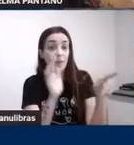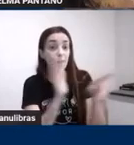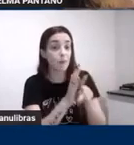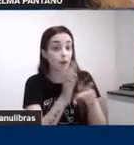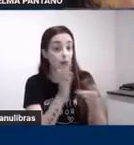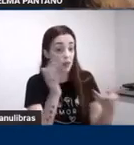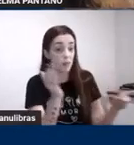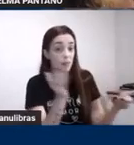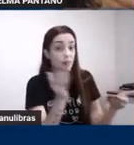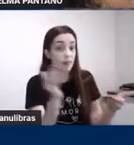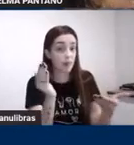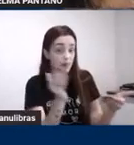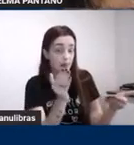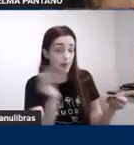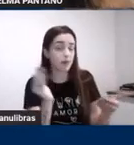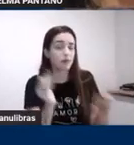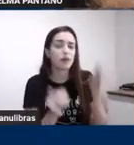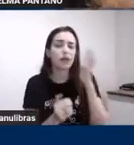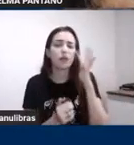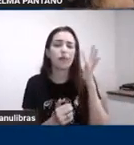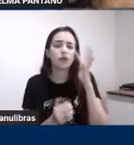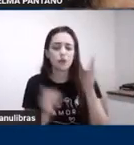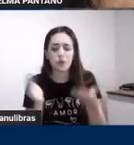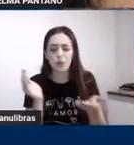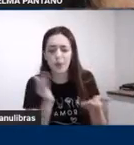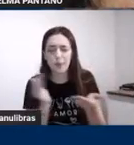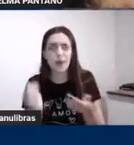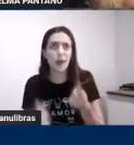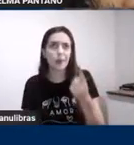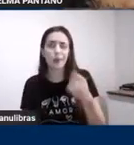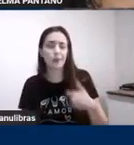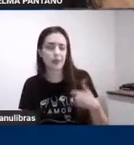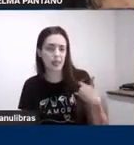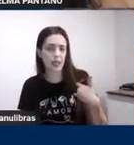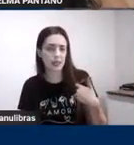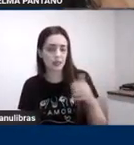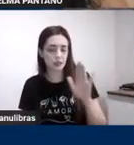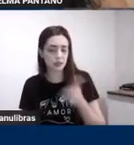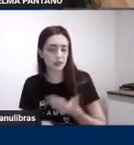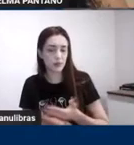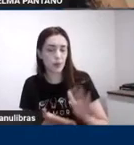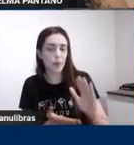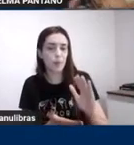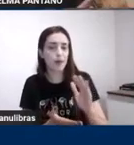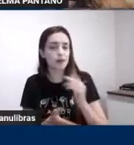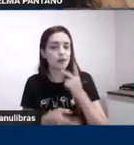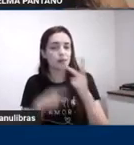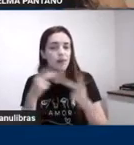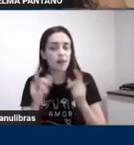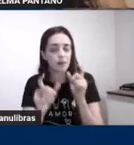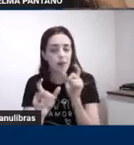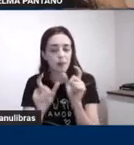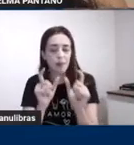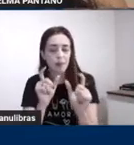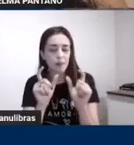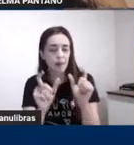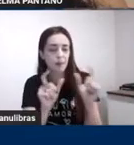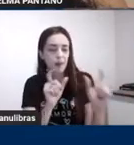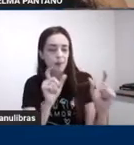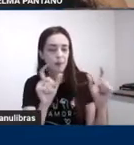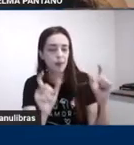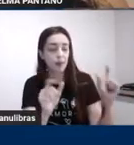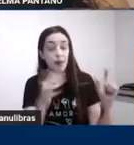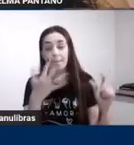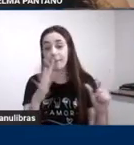quando eu penso num bebê que já sabe falar palavras e que as palavras estão trazendo imagens mentais eu estou falando de mais ou menos sete palavras